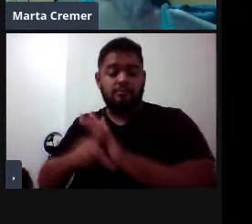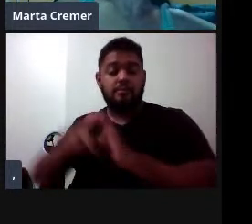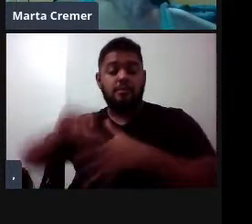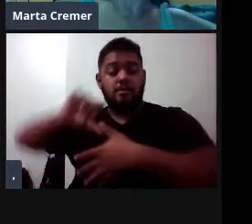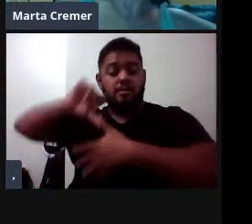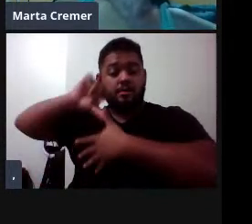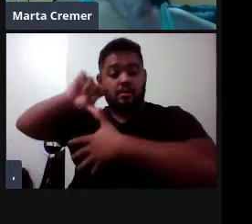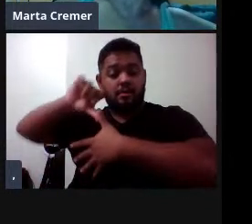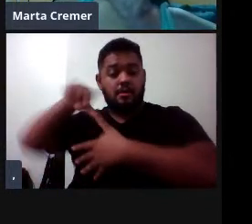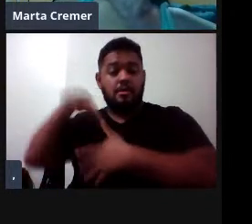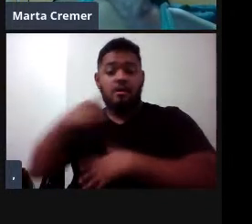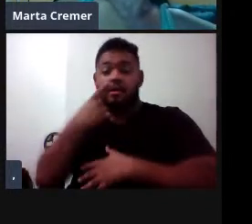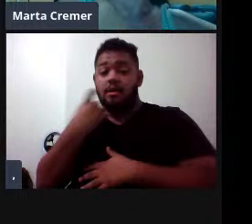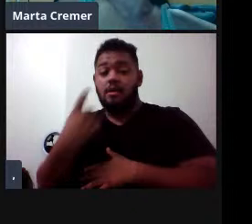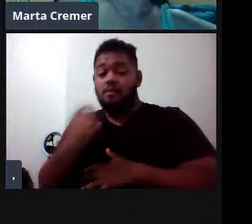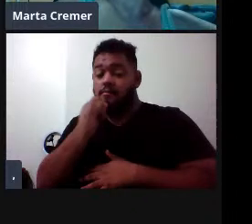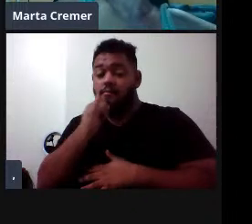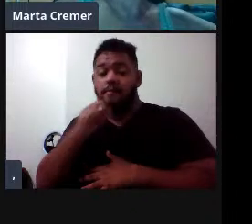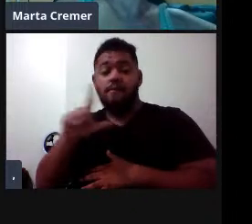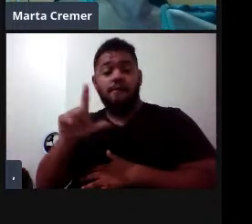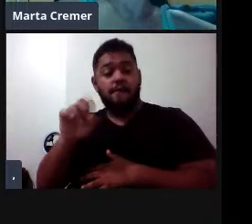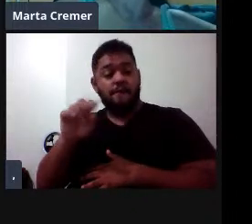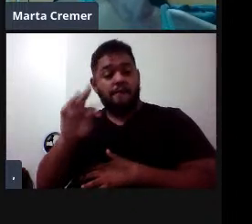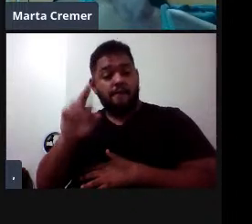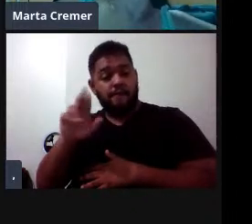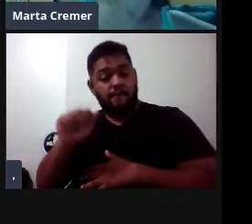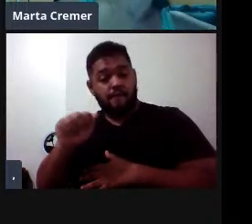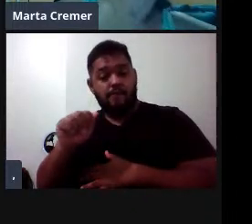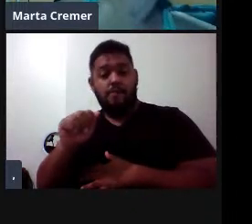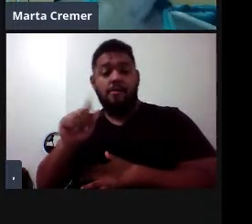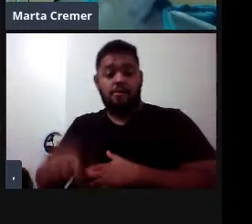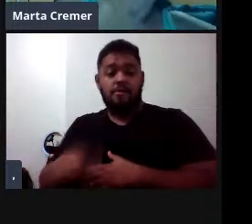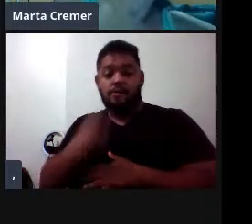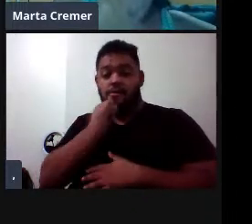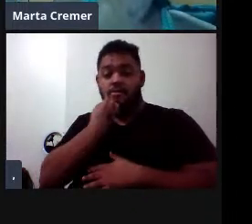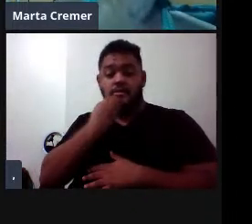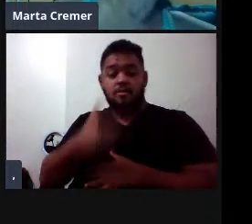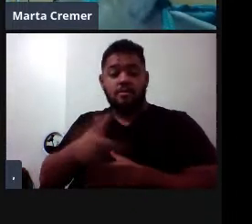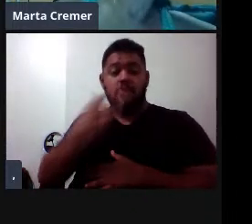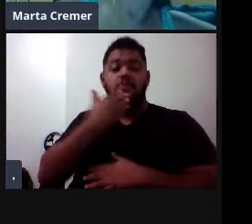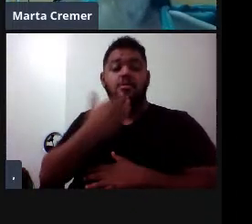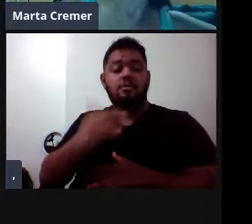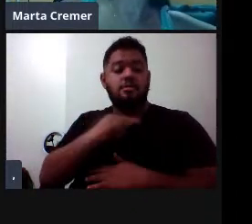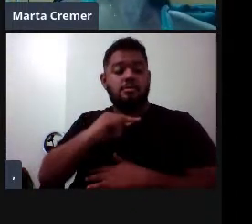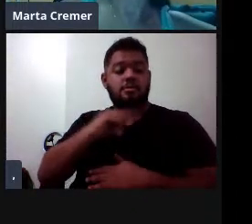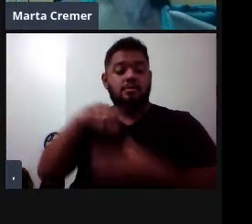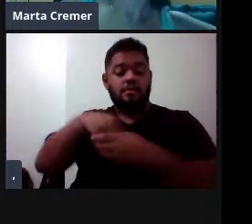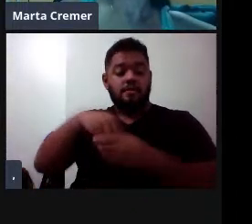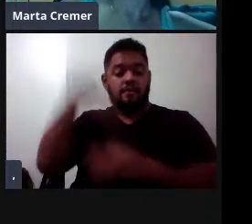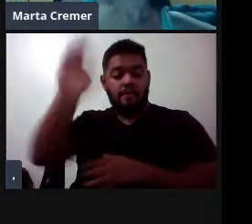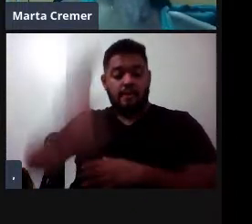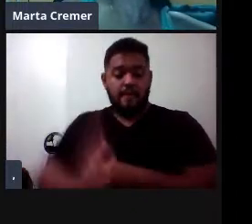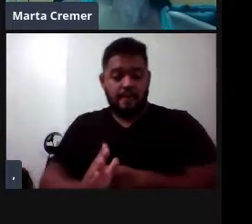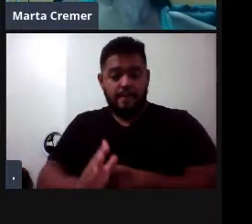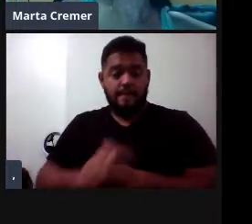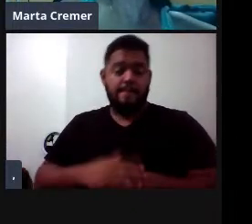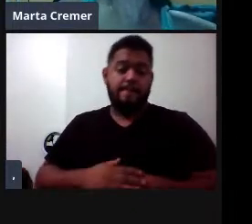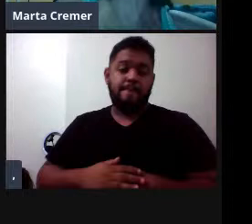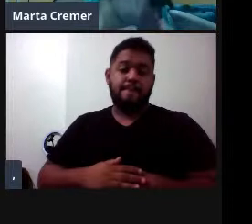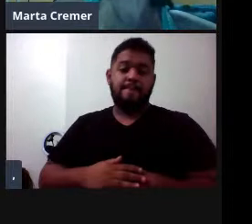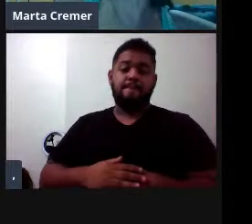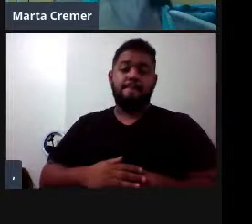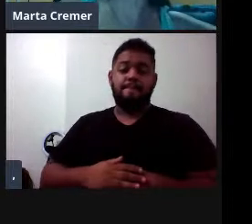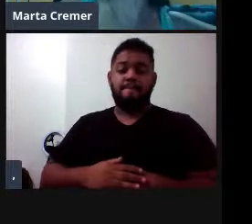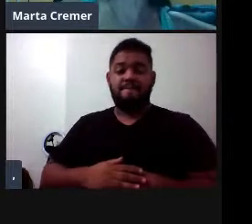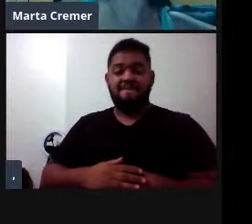É interessante porque a lontra, né, que a lontra longe caldes, que é a espécie de lontra que a gente tem aqui no Brasil, ela embora,